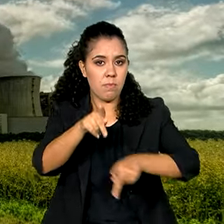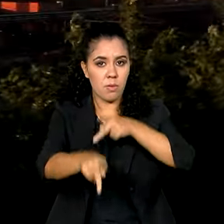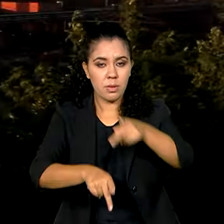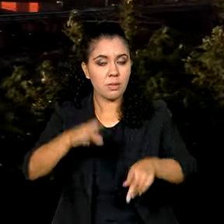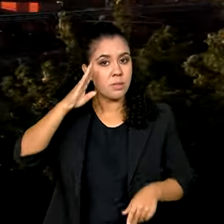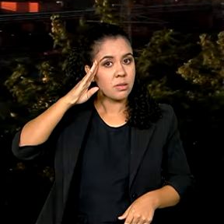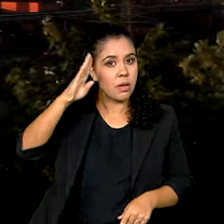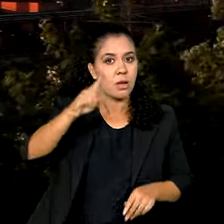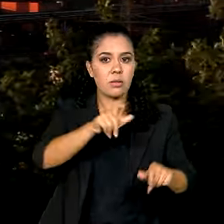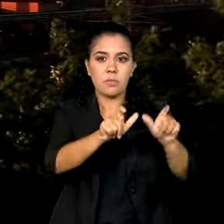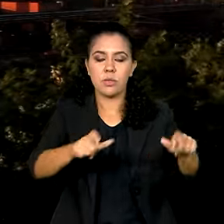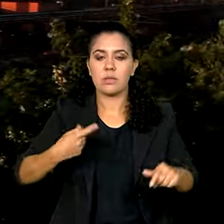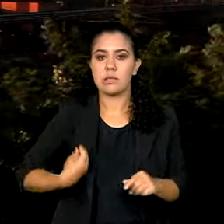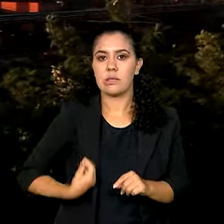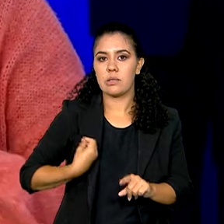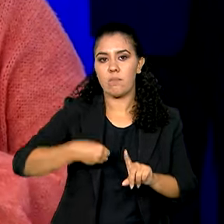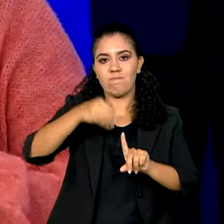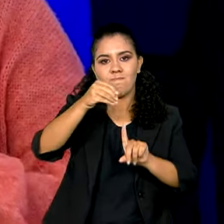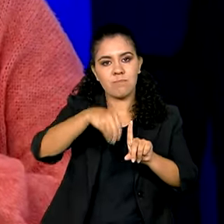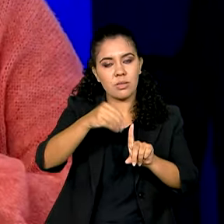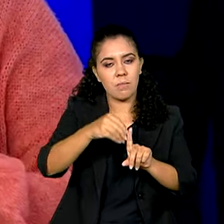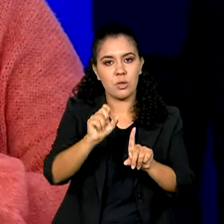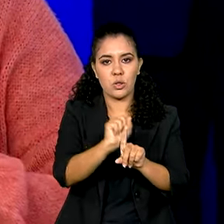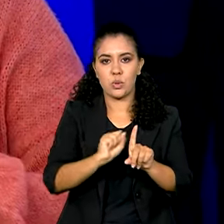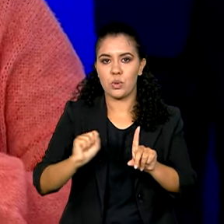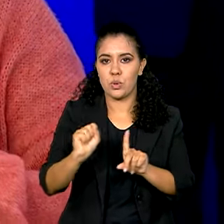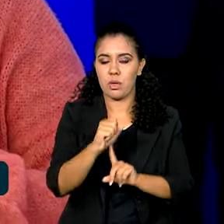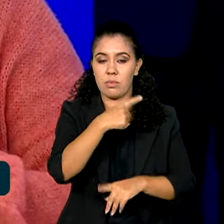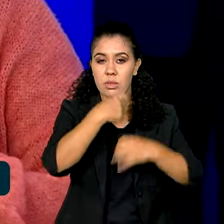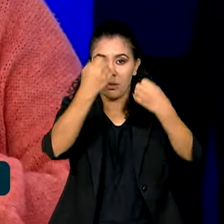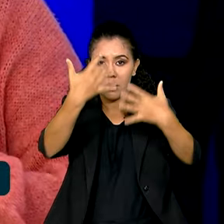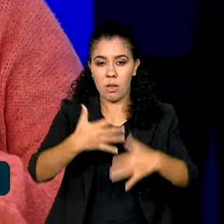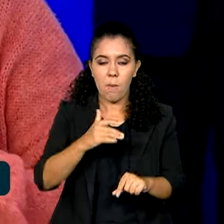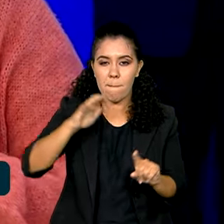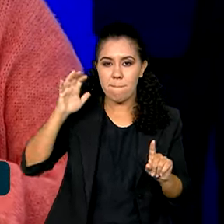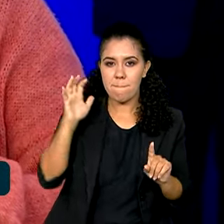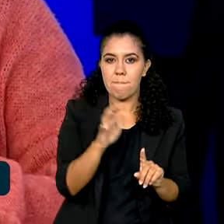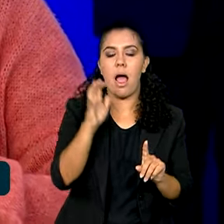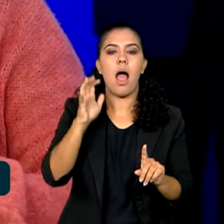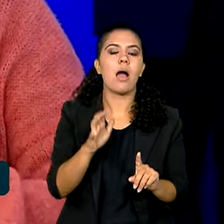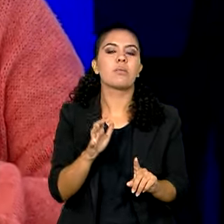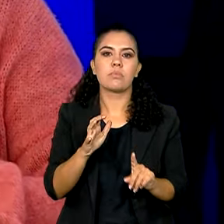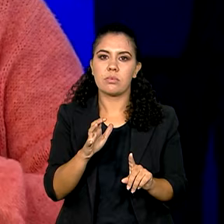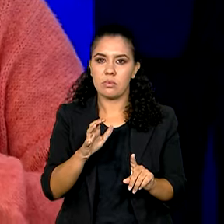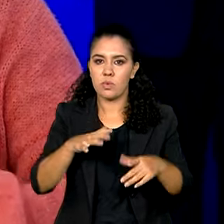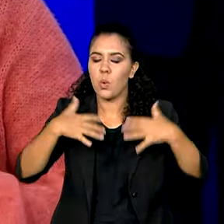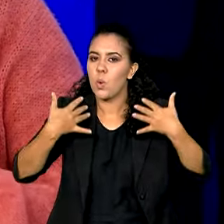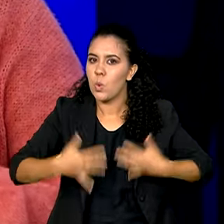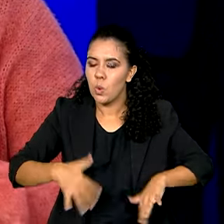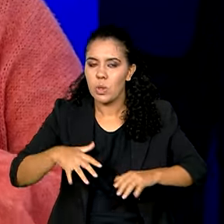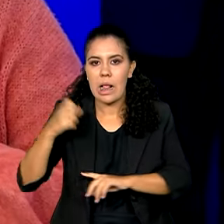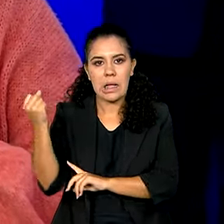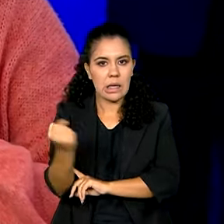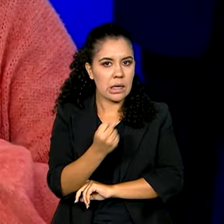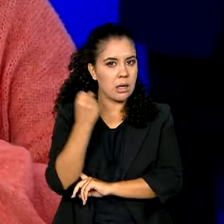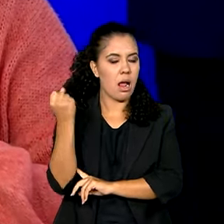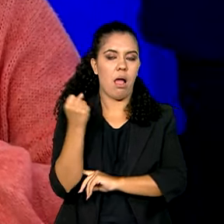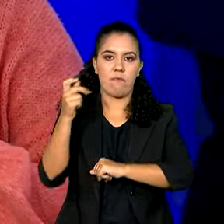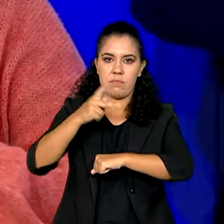vivem em vulnerabilidade social. Esses impactos têm sido amplos e graves no país.